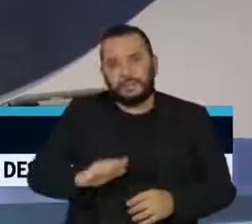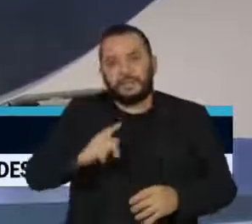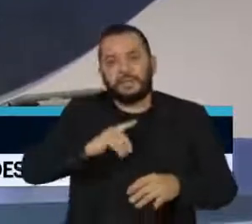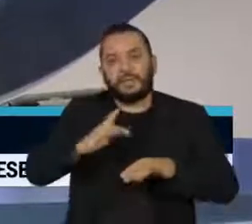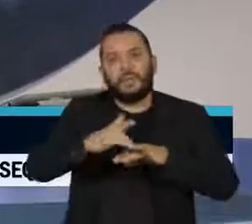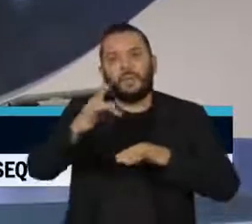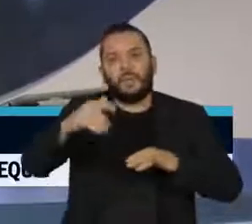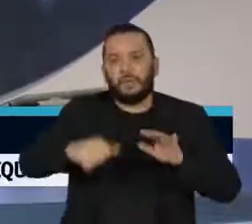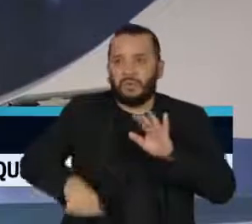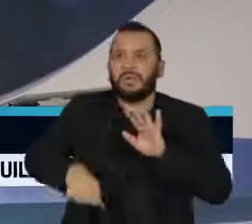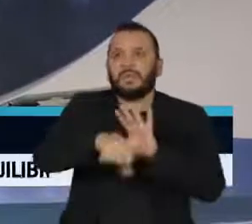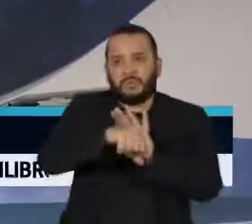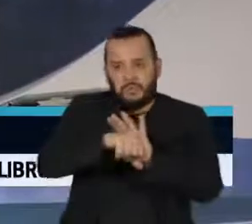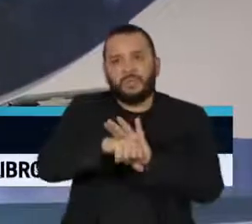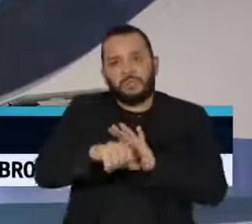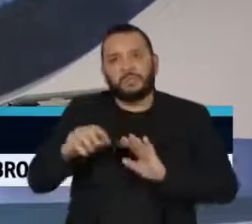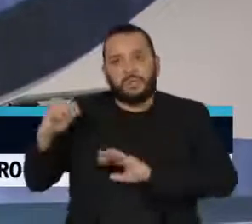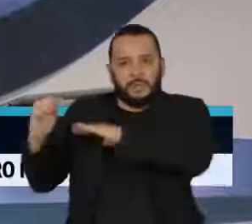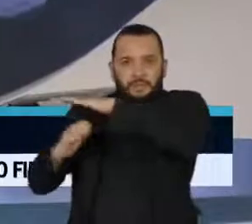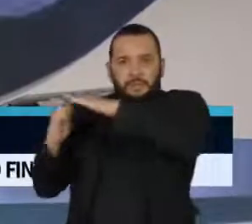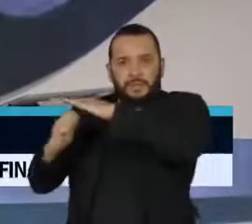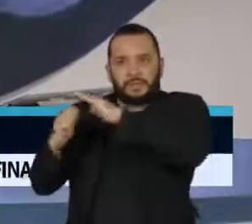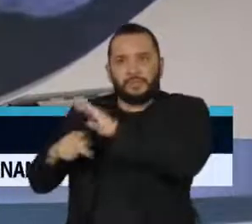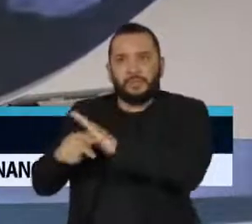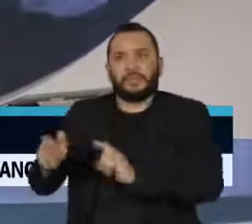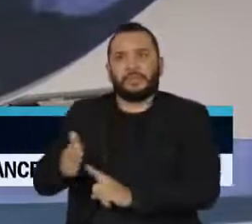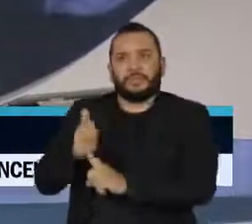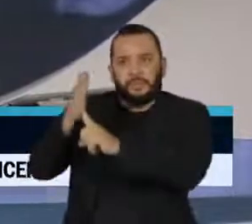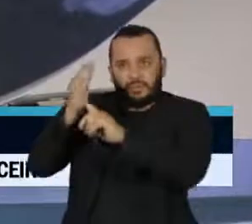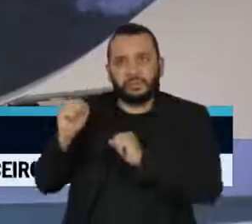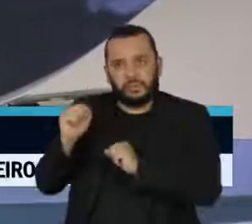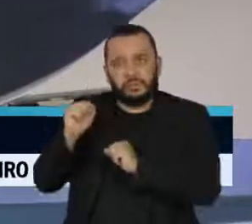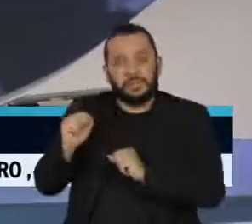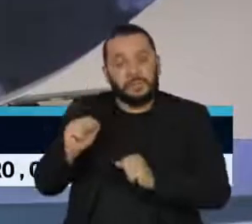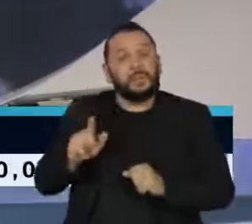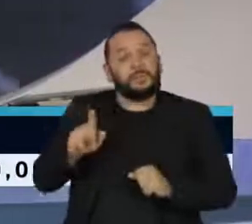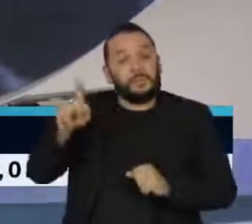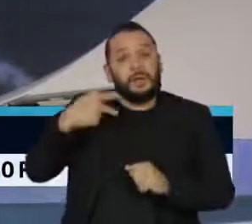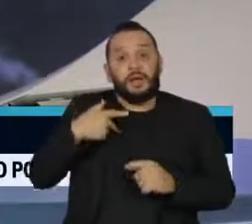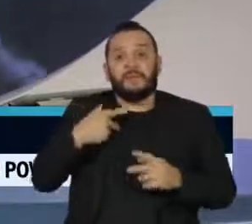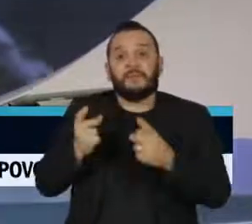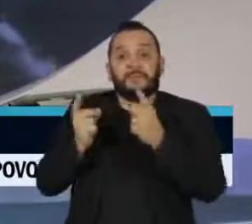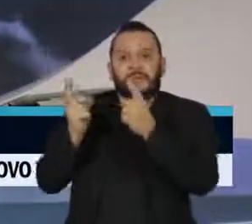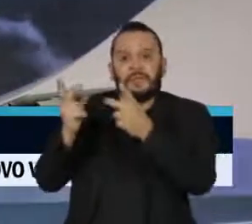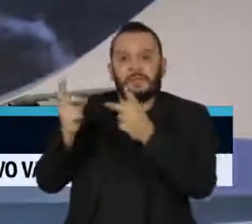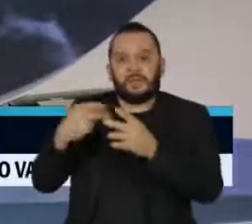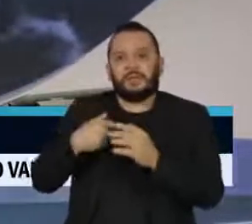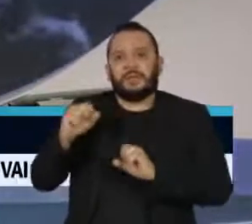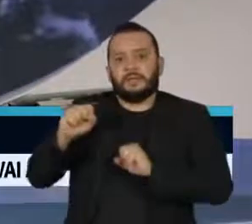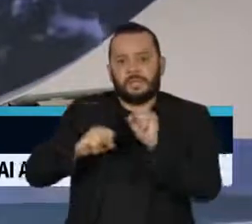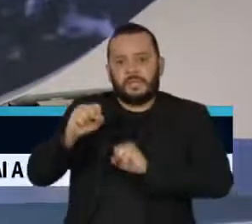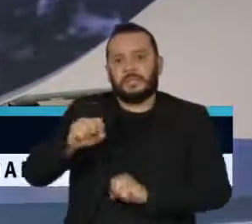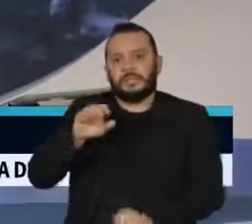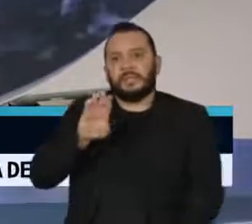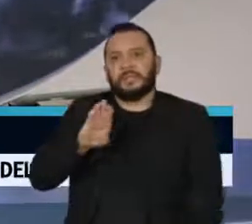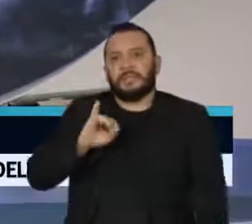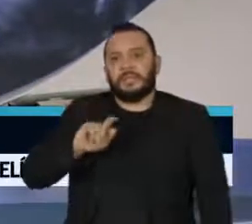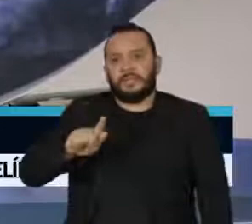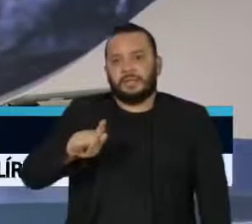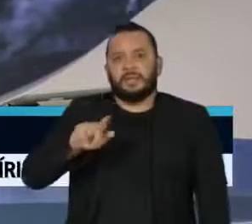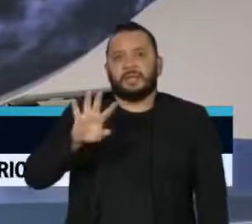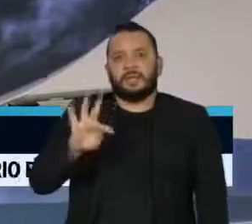ilegal da Amazônia por grandes companhias de tecnologia. Para o produto chegar até as chamadas Big Techs, outras empresas participam do